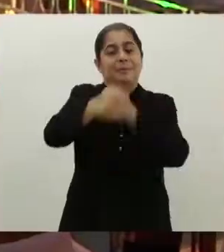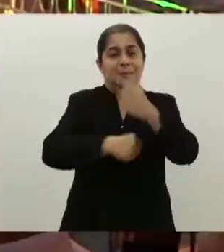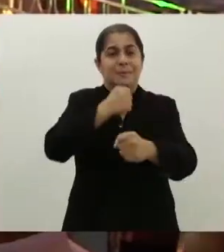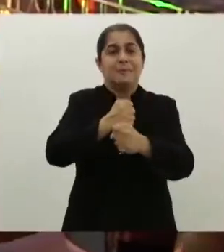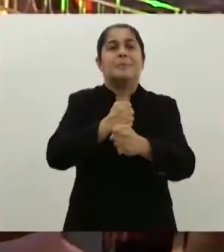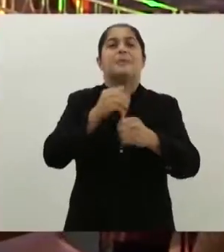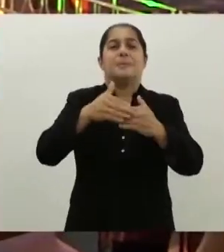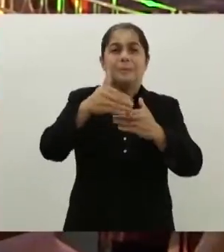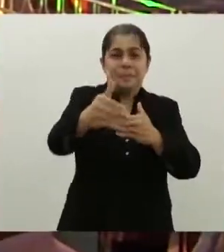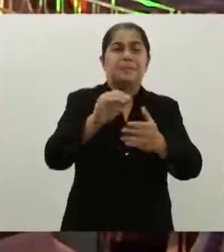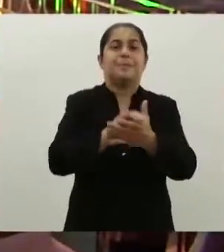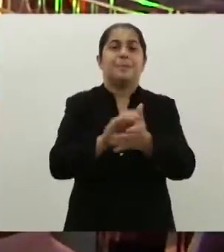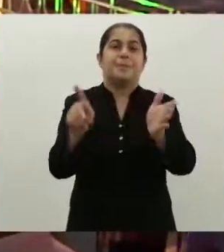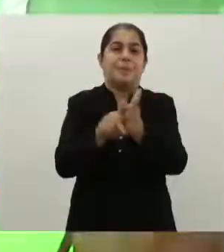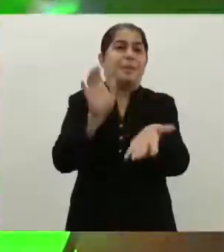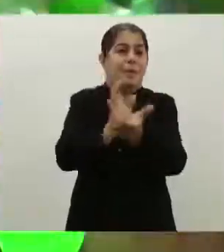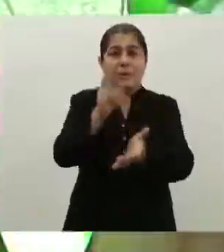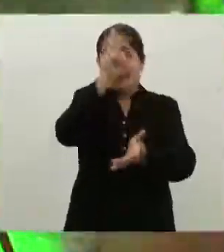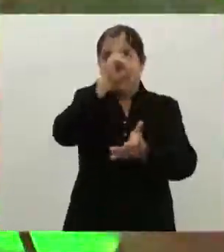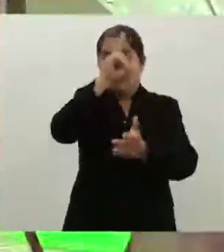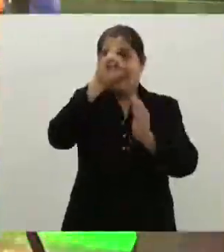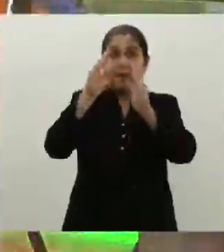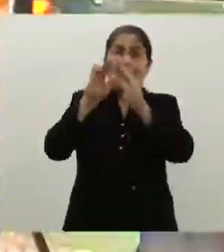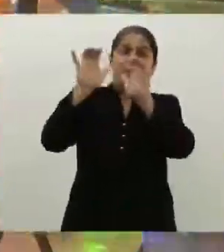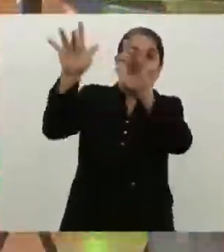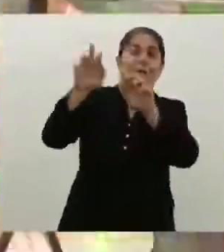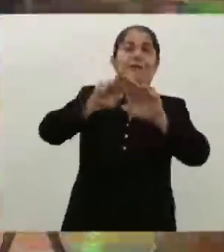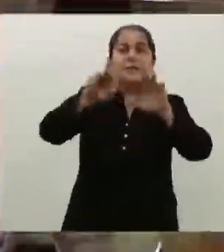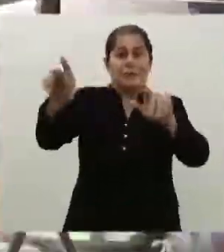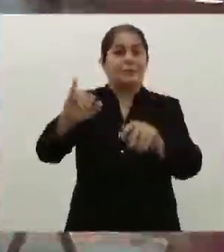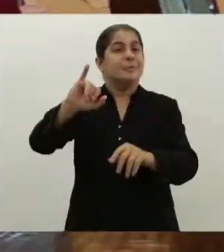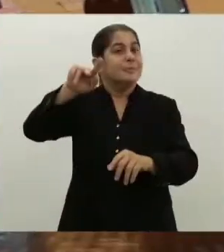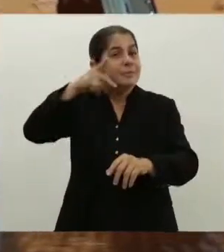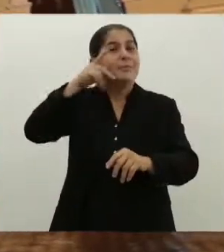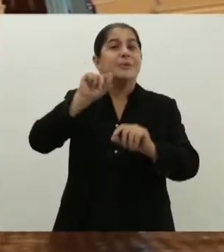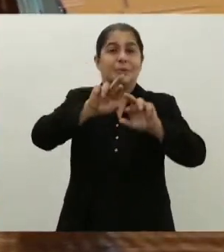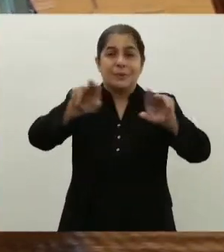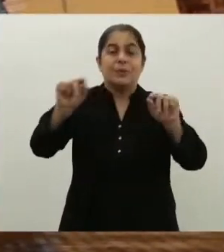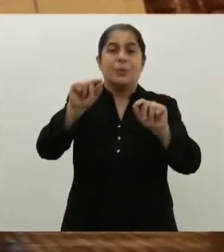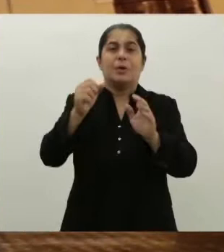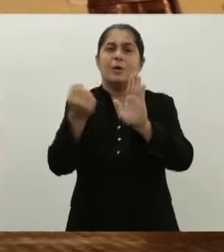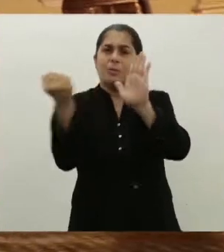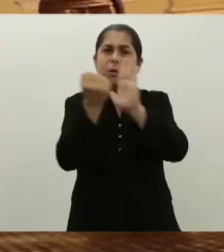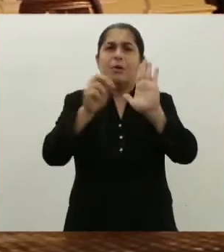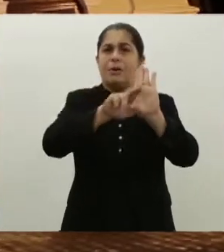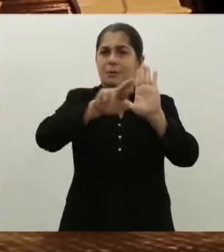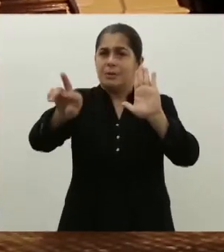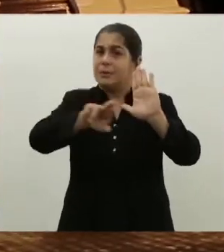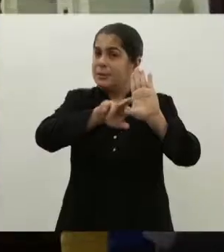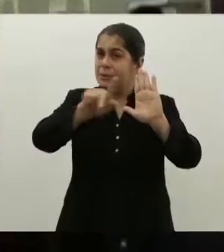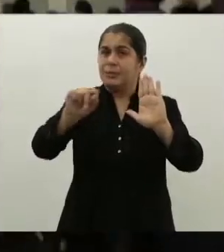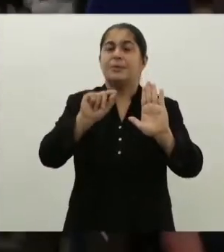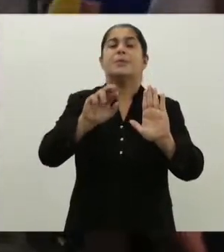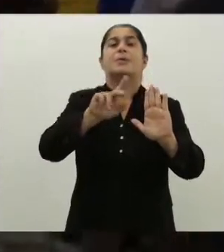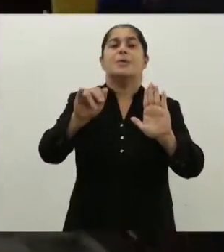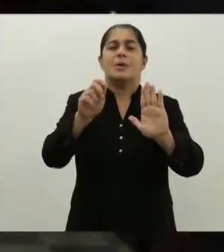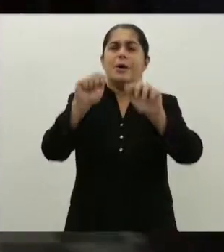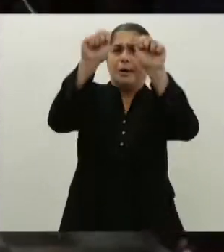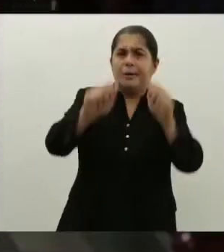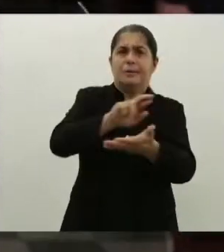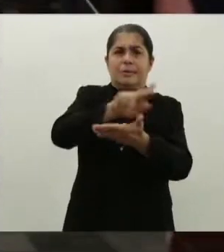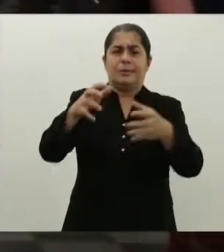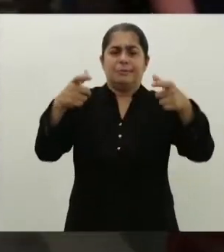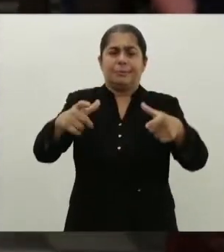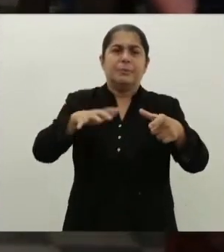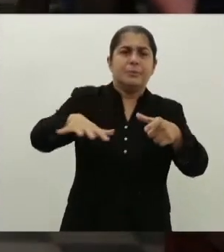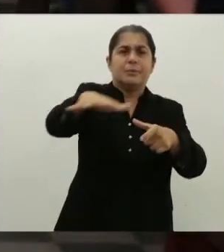acontece anualmente no Centro Histórico de João Pessoa. E foi para preservar os bens tombados pelo patrimônio histórico